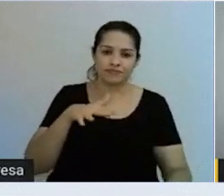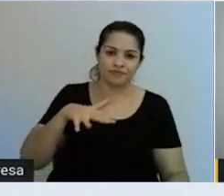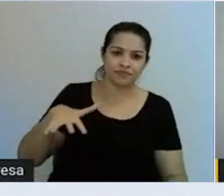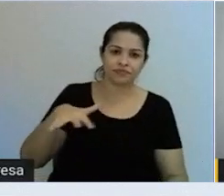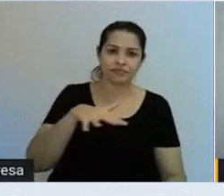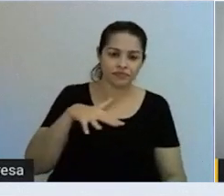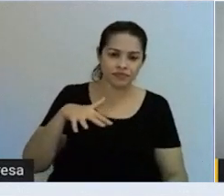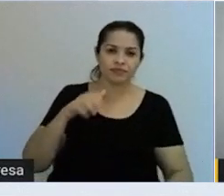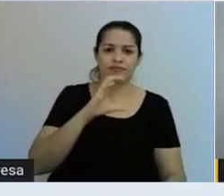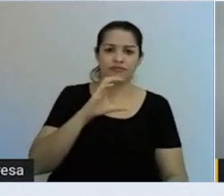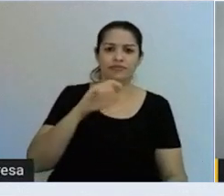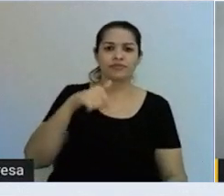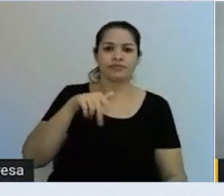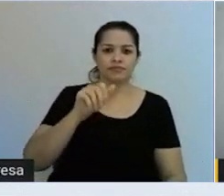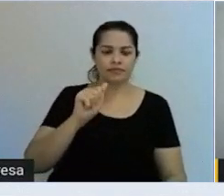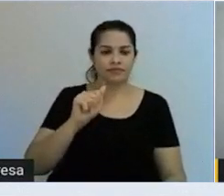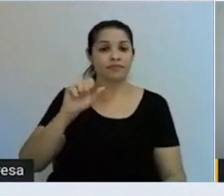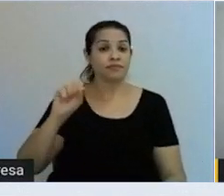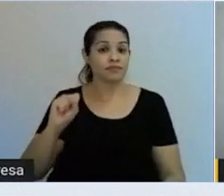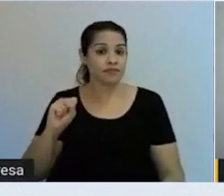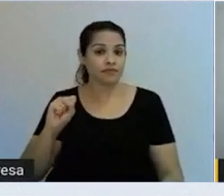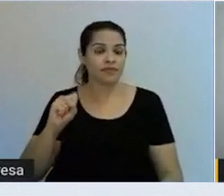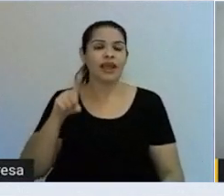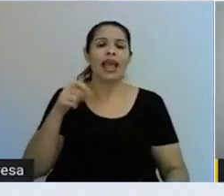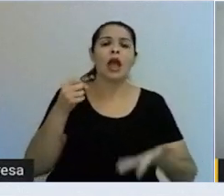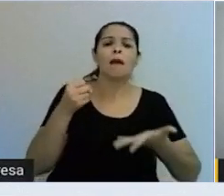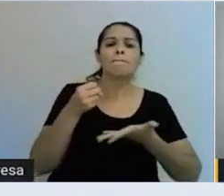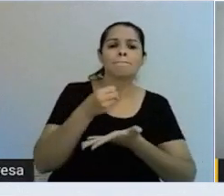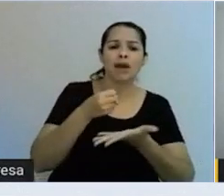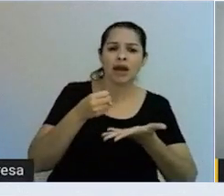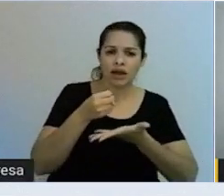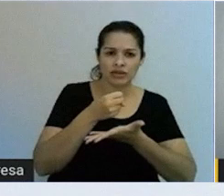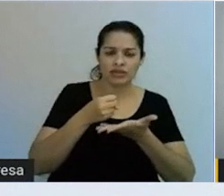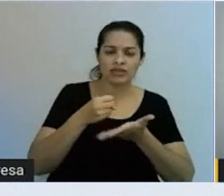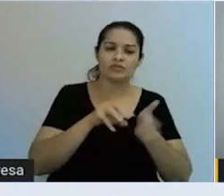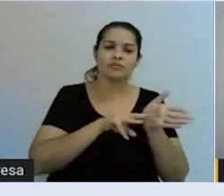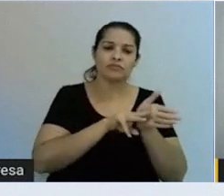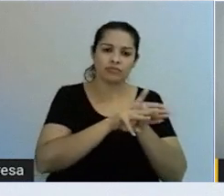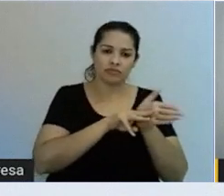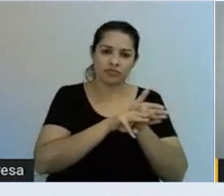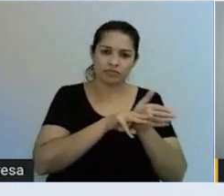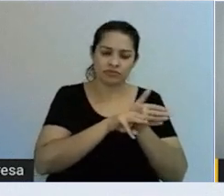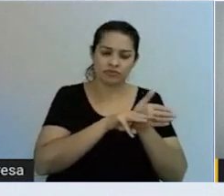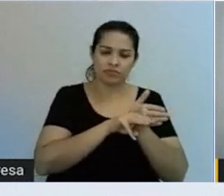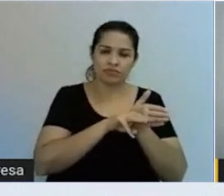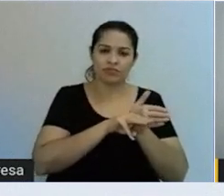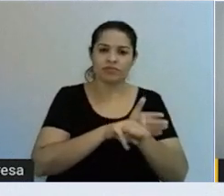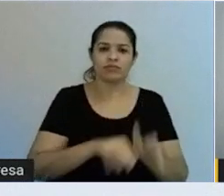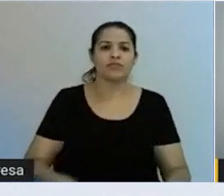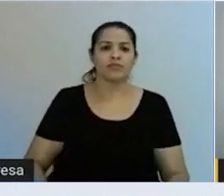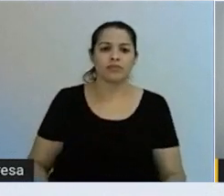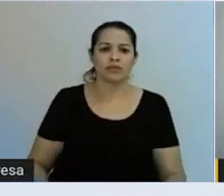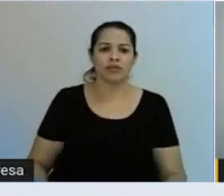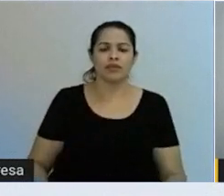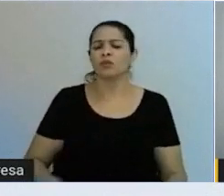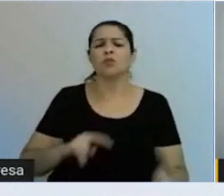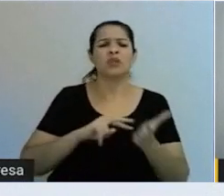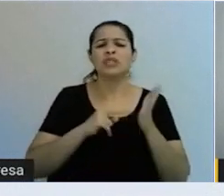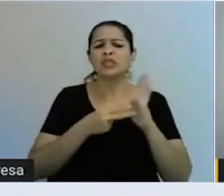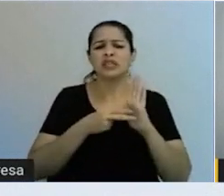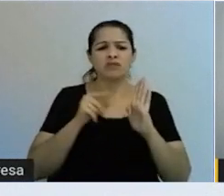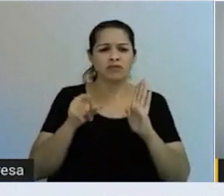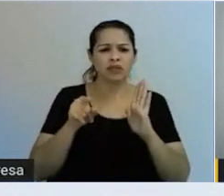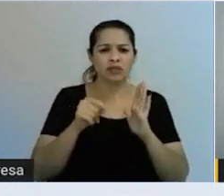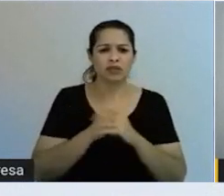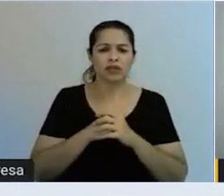Essa é a base da implementação da metodologia WCM, onde eu sei lá, é o que eu falei agora